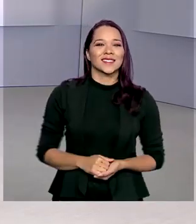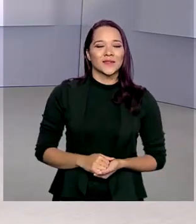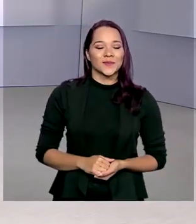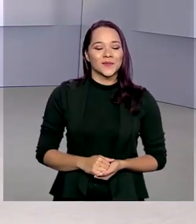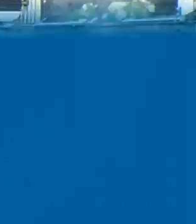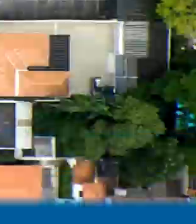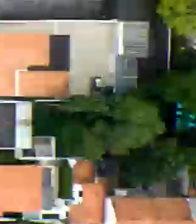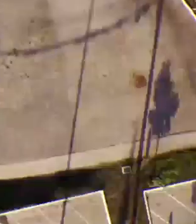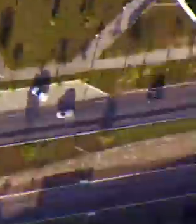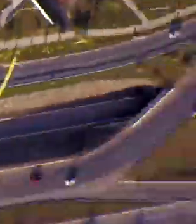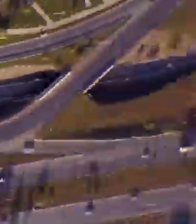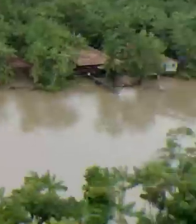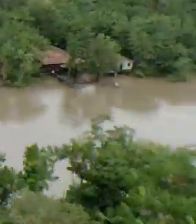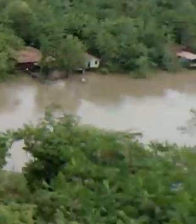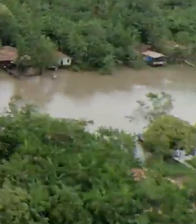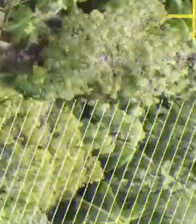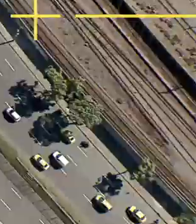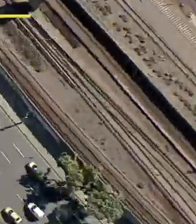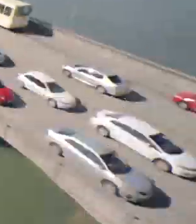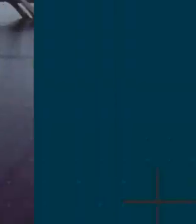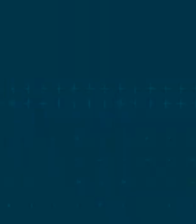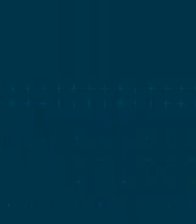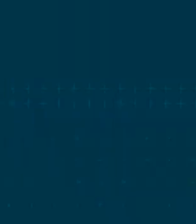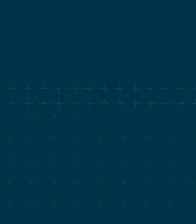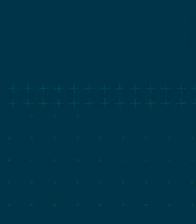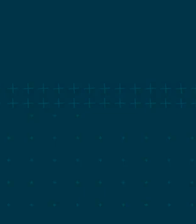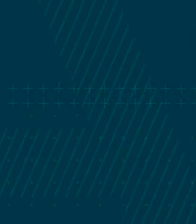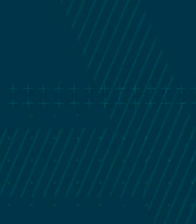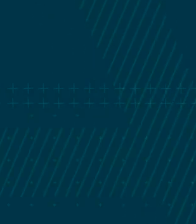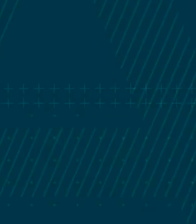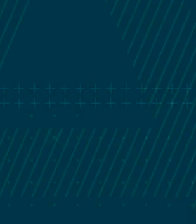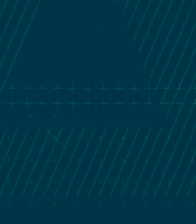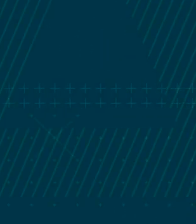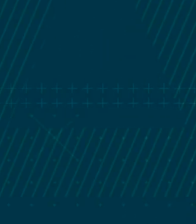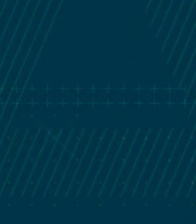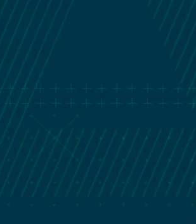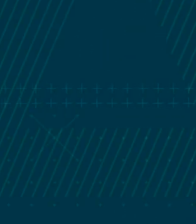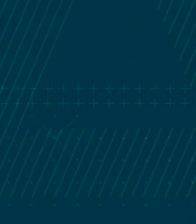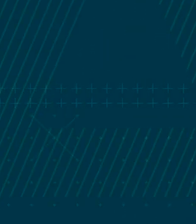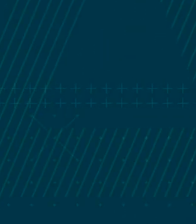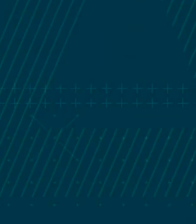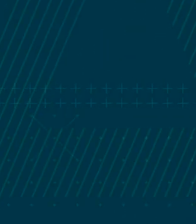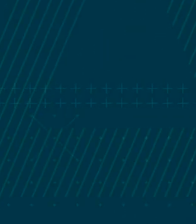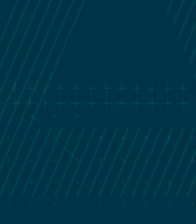e Legendas por Quintena Coelho